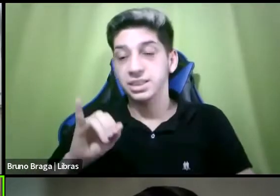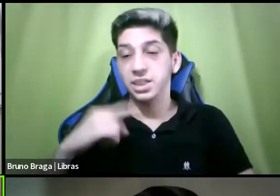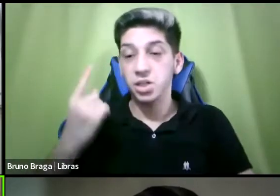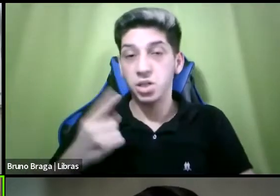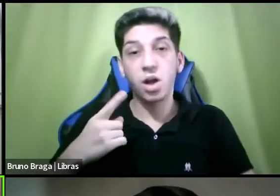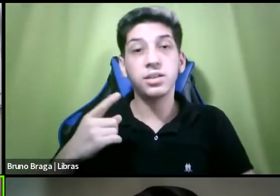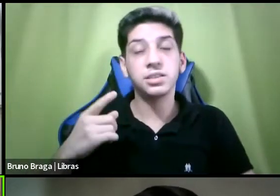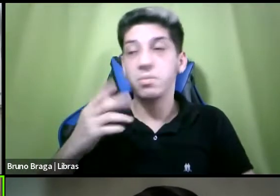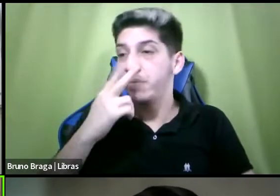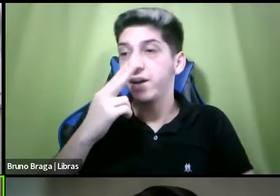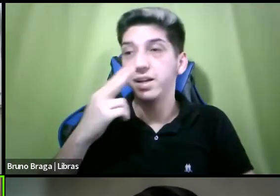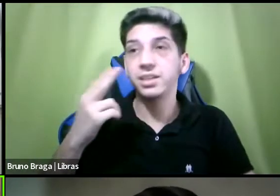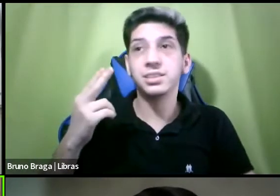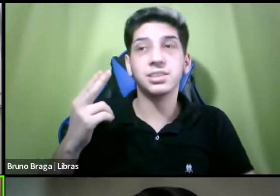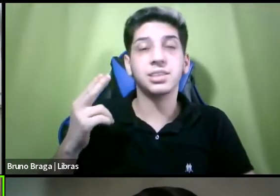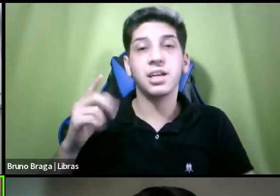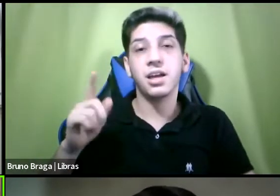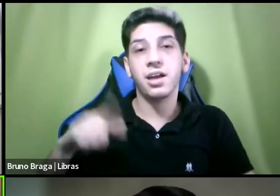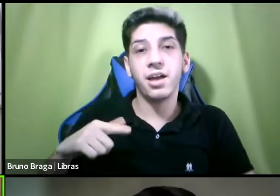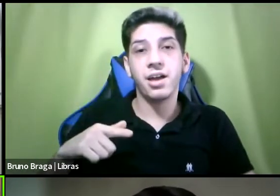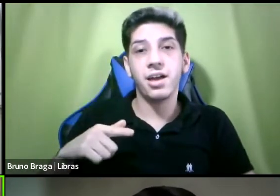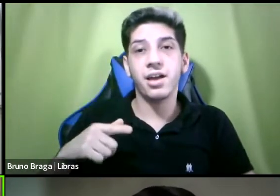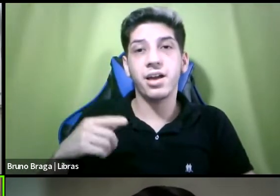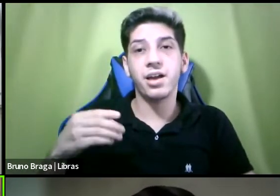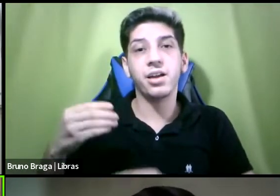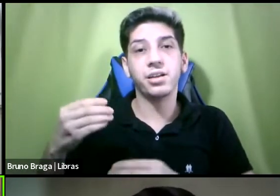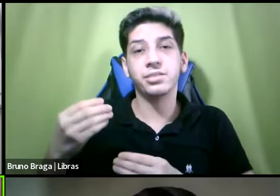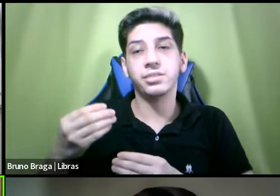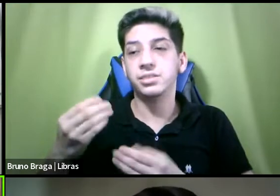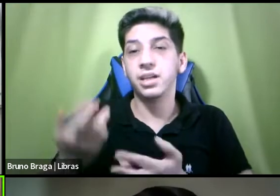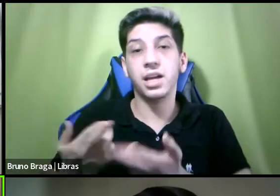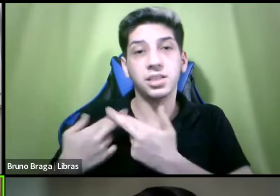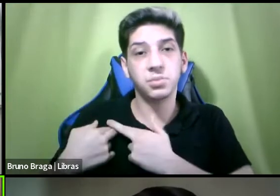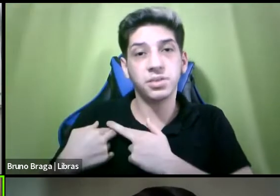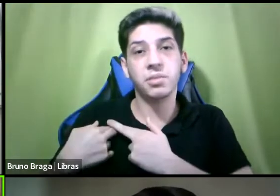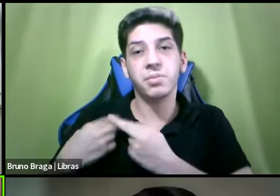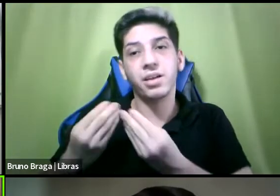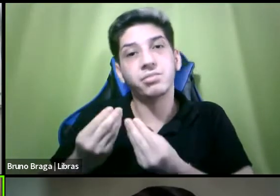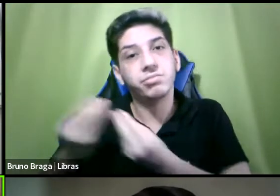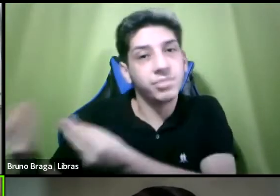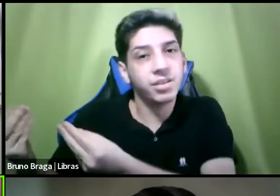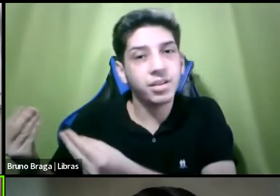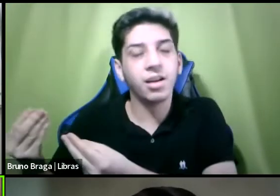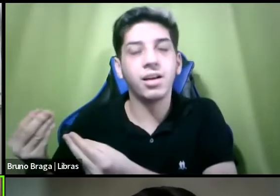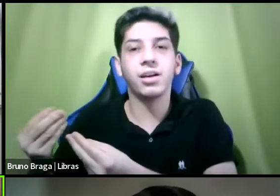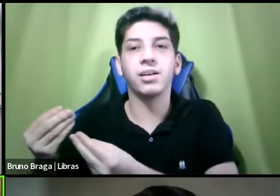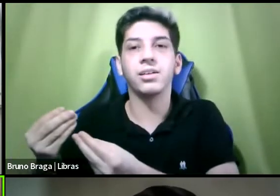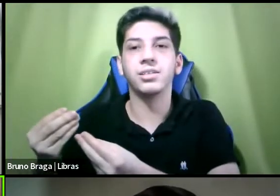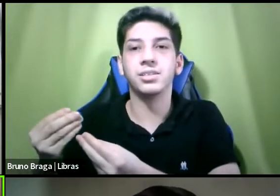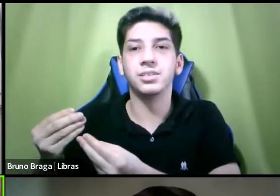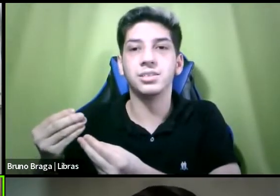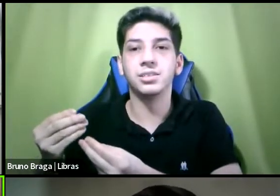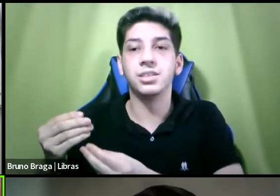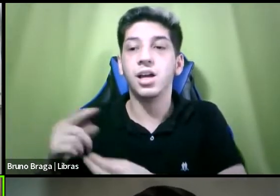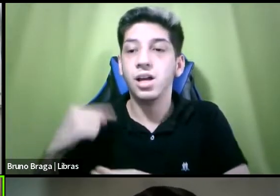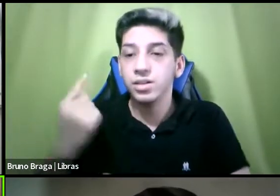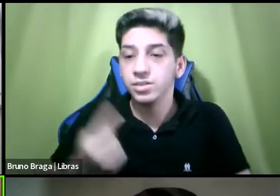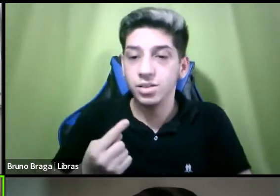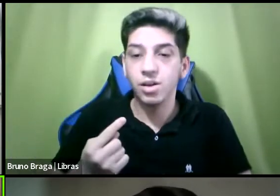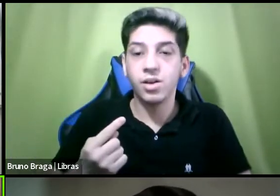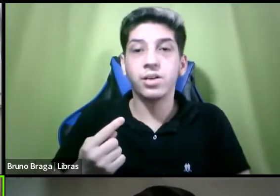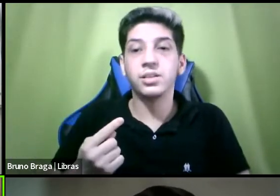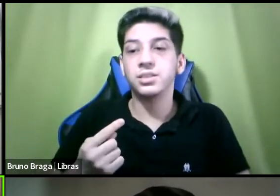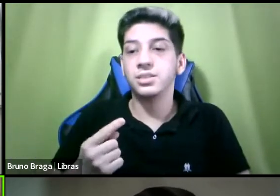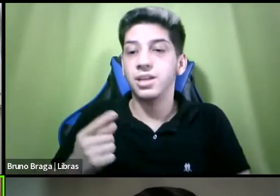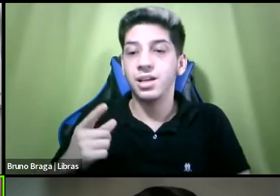os as partes por delegado as partes maior a vantagem conferida a